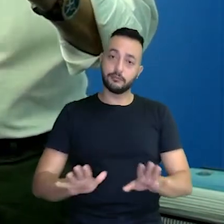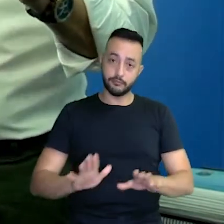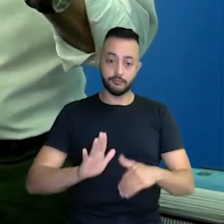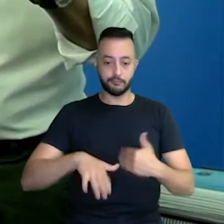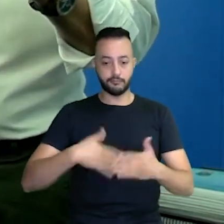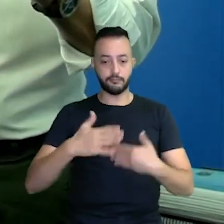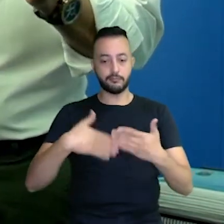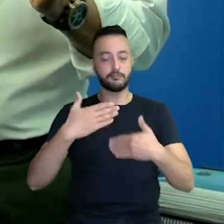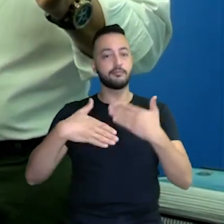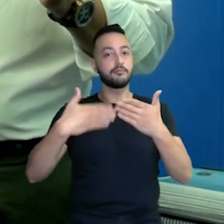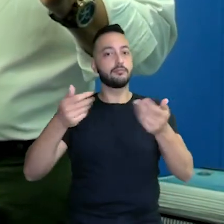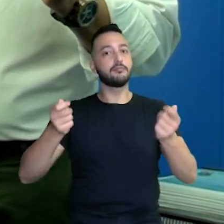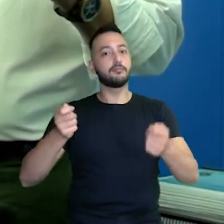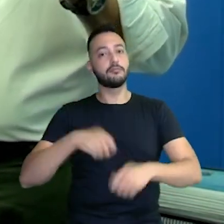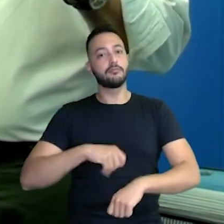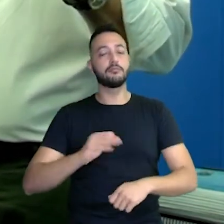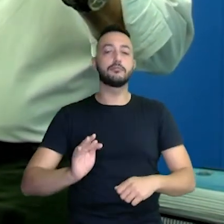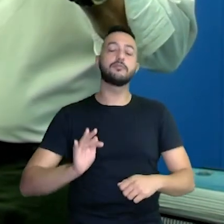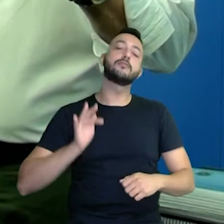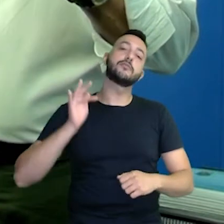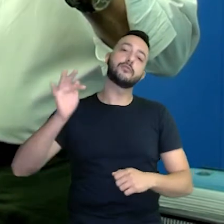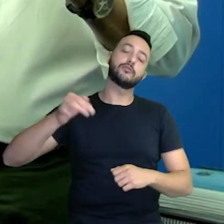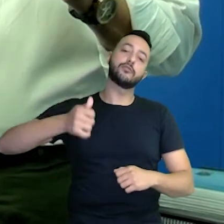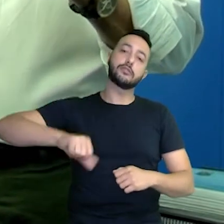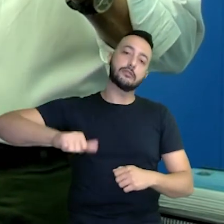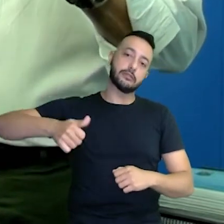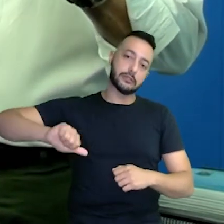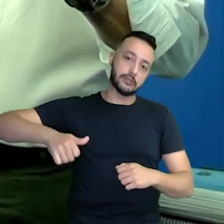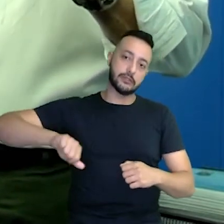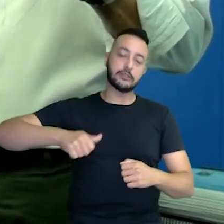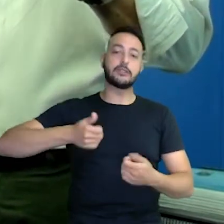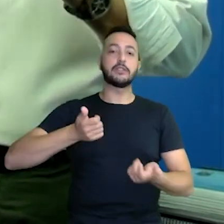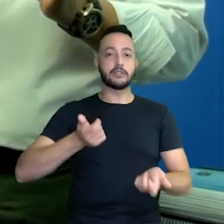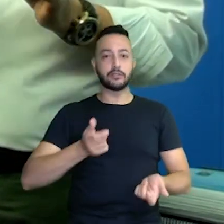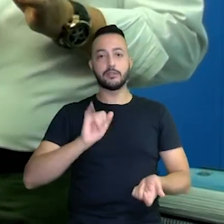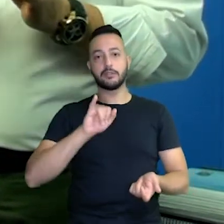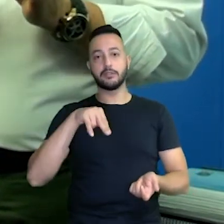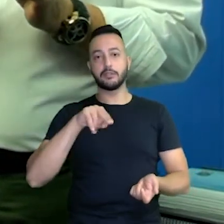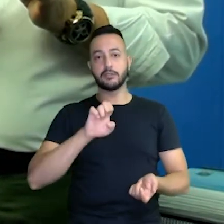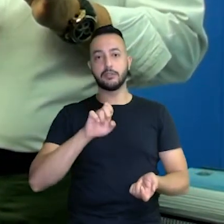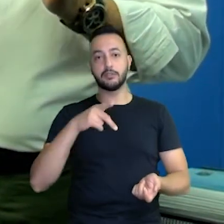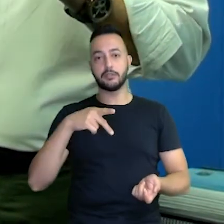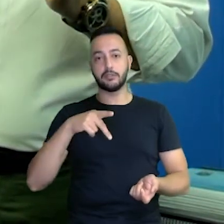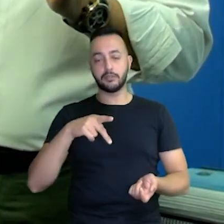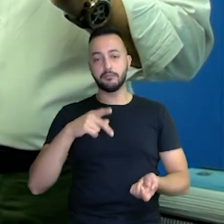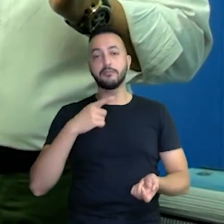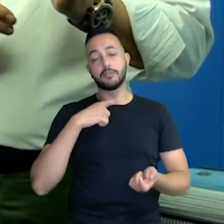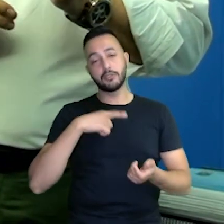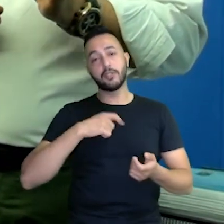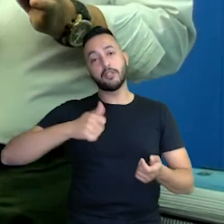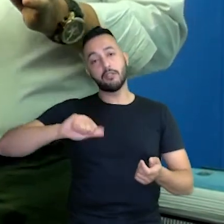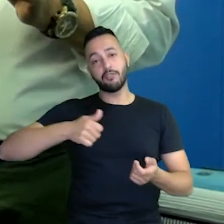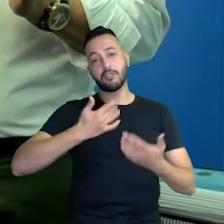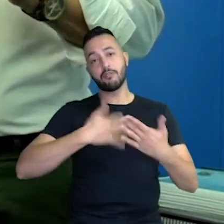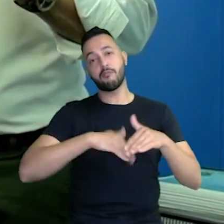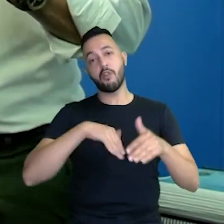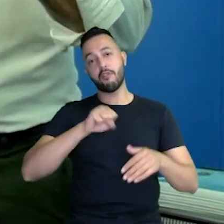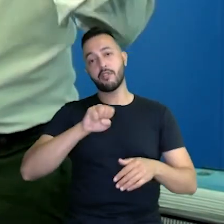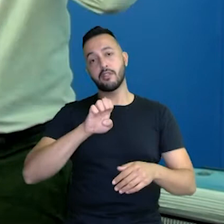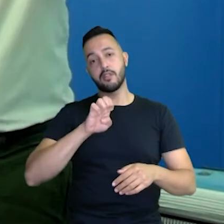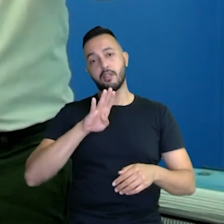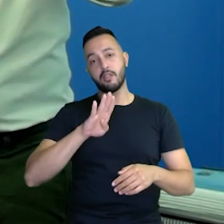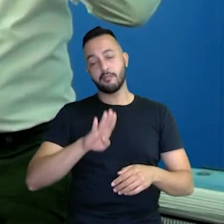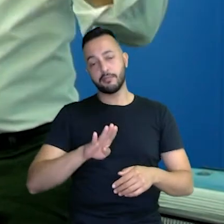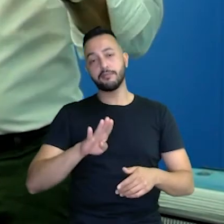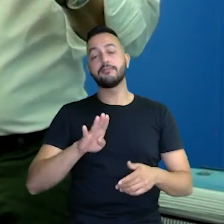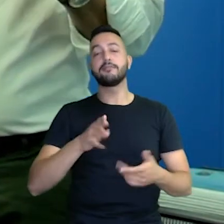crescendo para uma futura avaliação do INEP, por exemplo, que é a avaliação da ProSaeb, como o